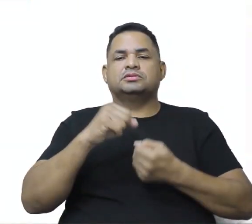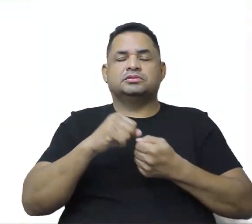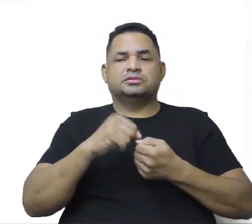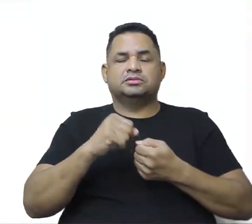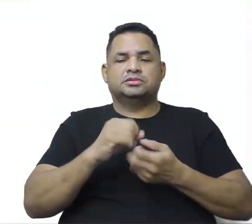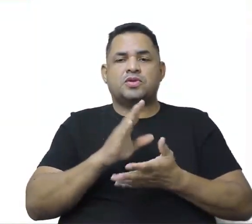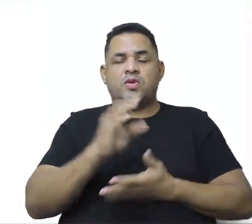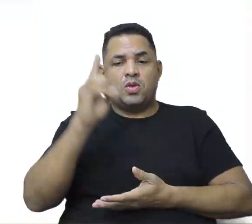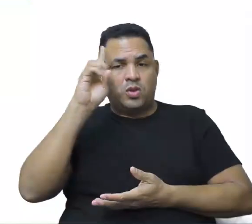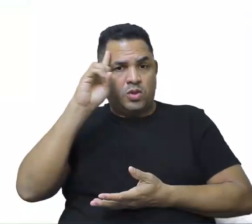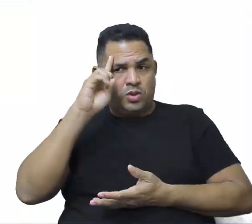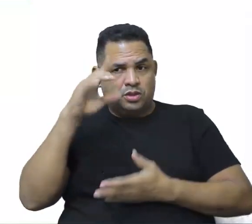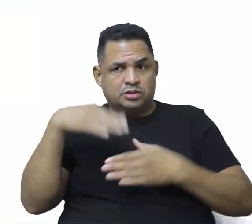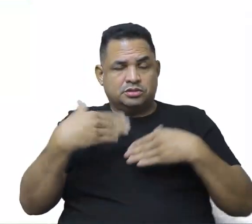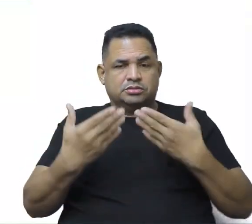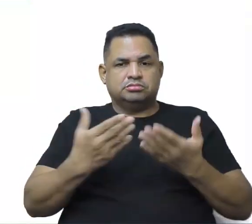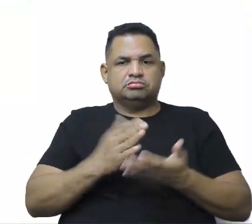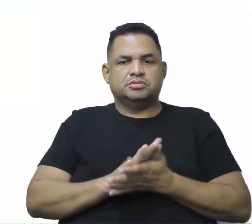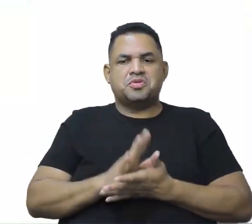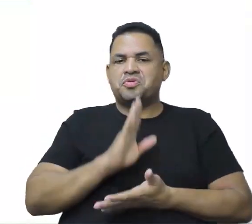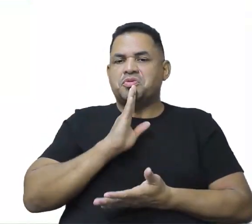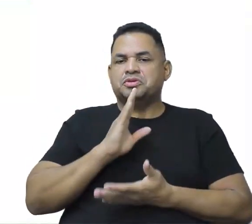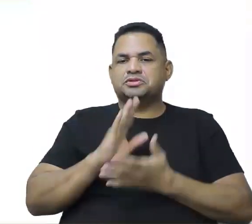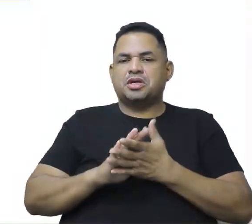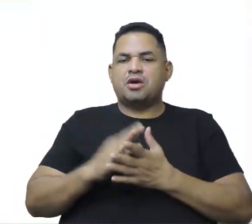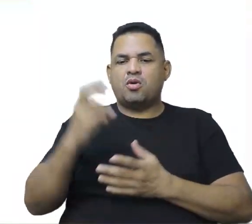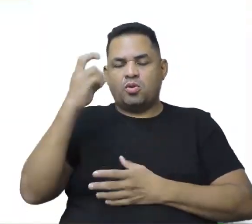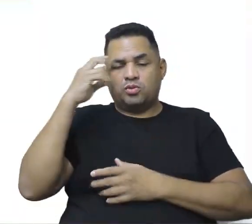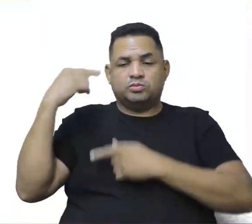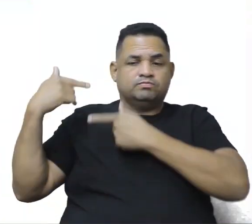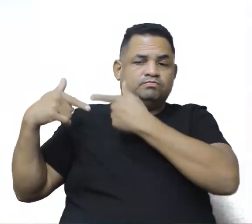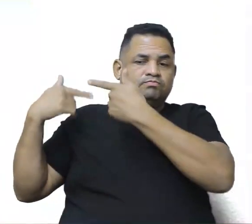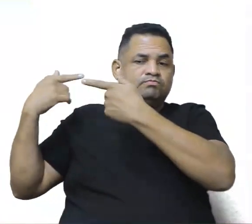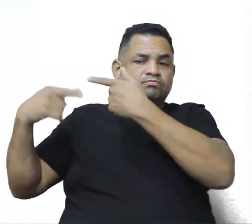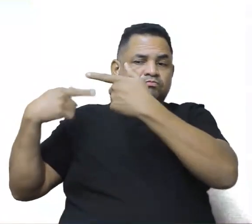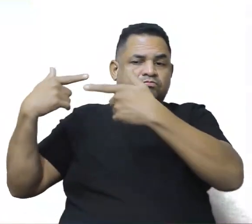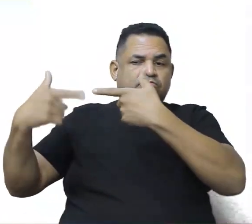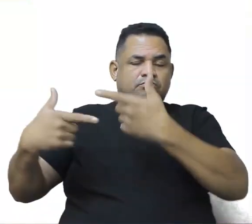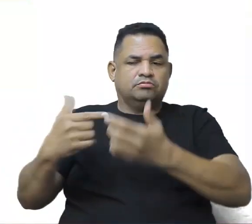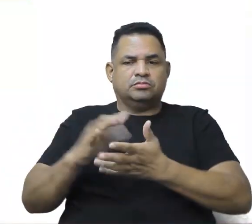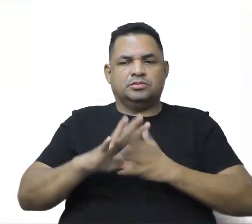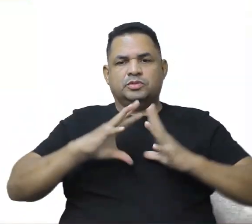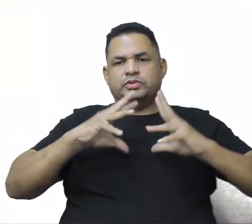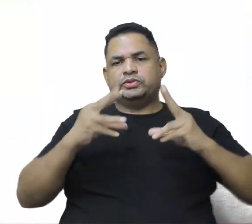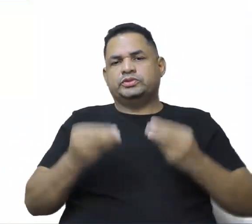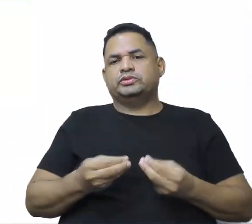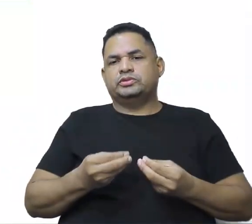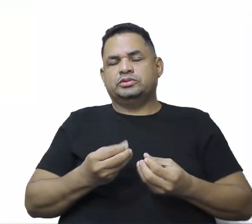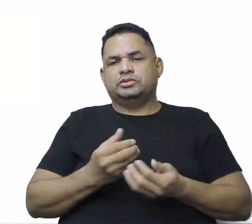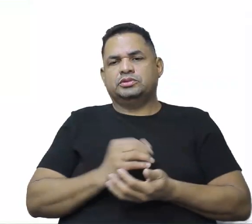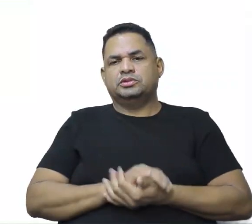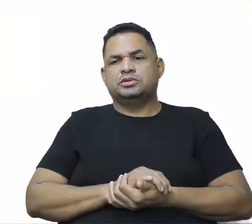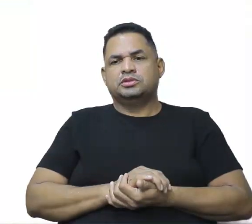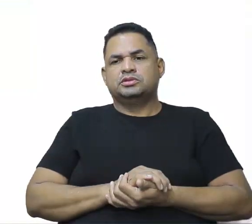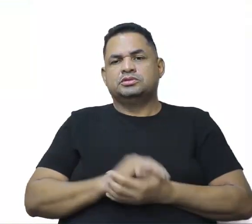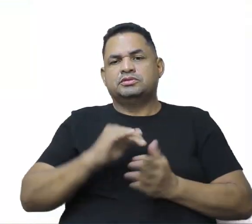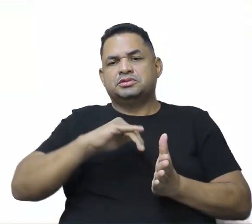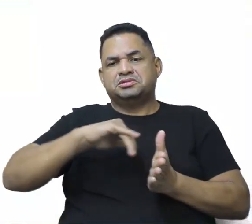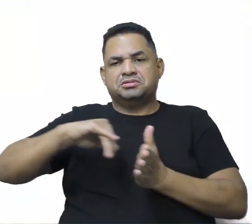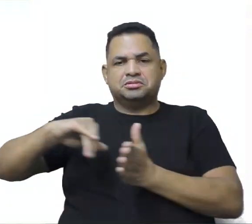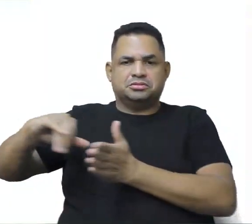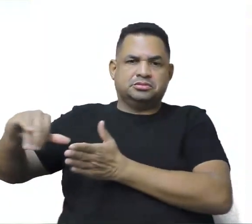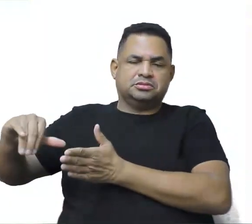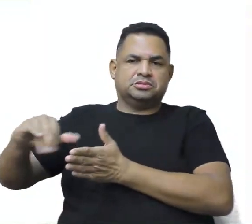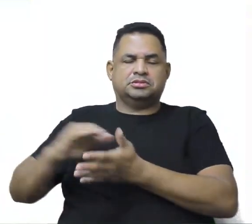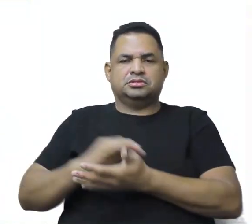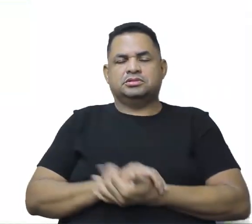reconhecimento por culturas tradicionais. E aí elas, no meio de tudo isso, elas vão ficando à margem, né? Vão